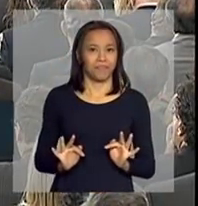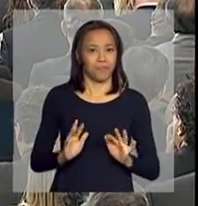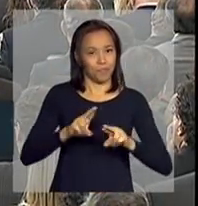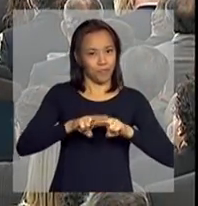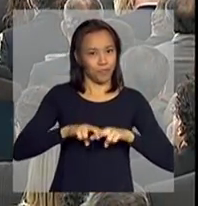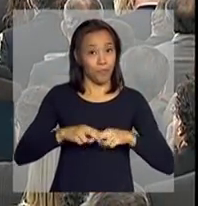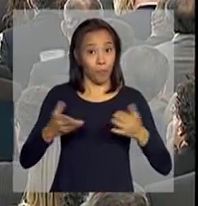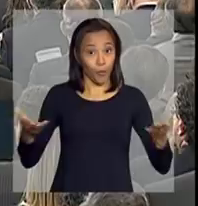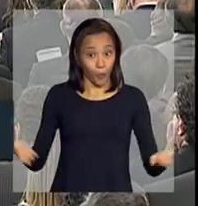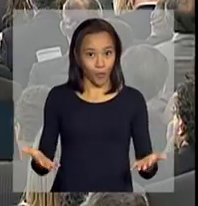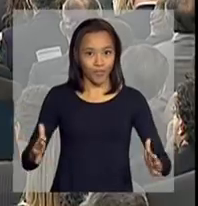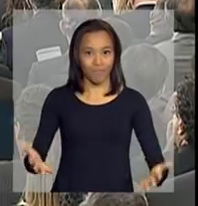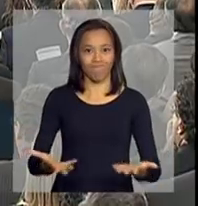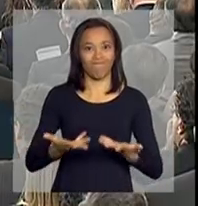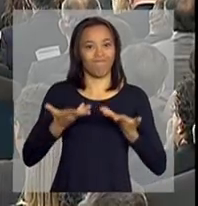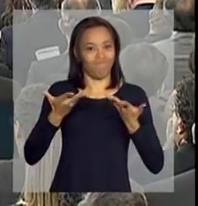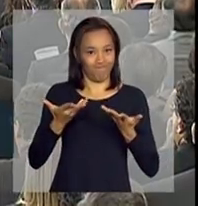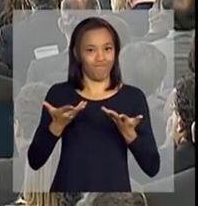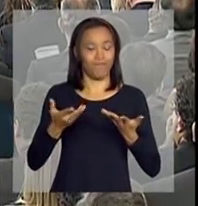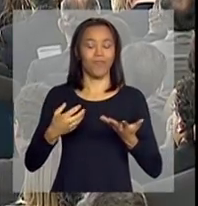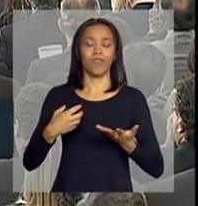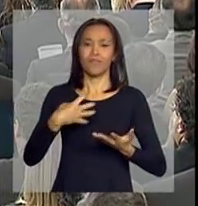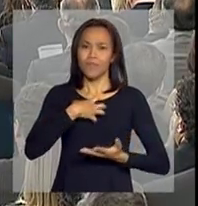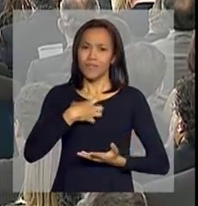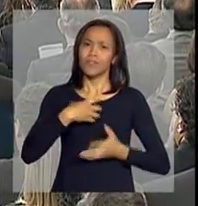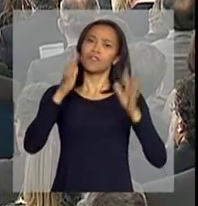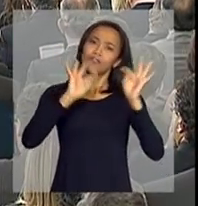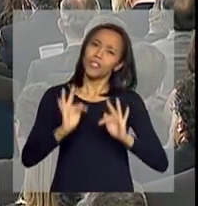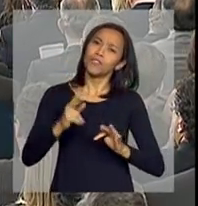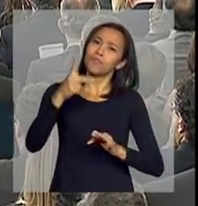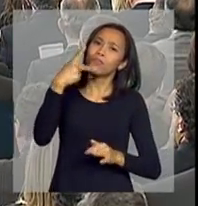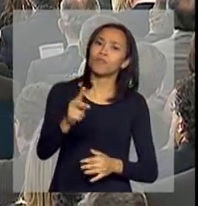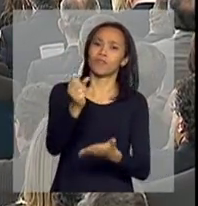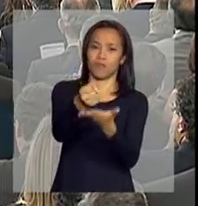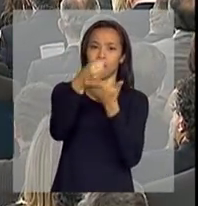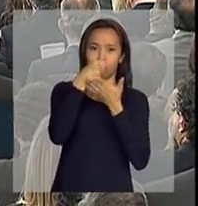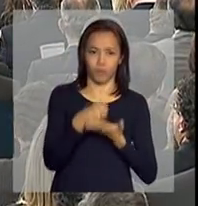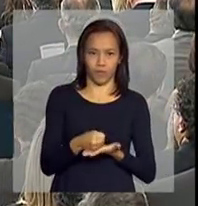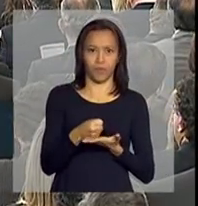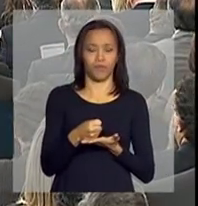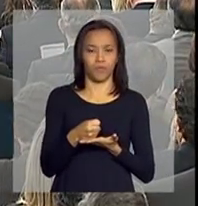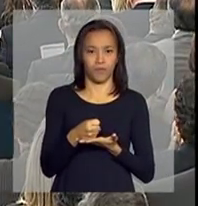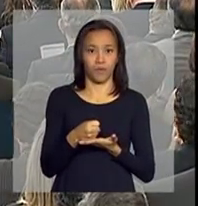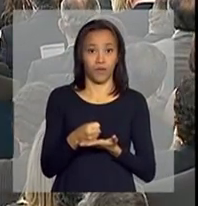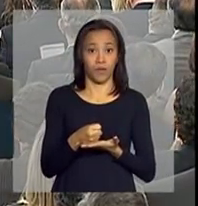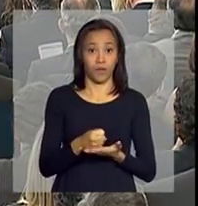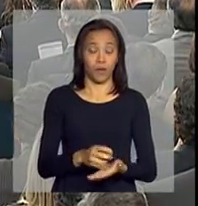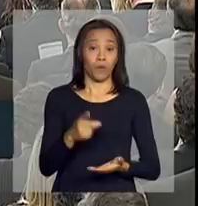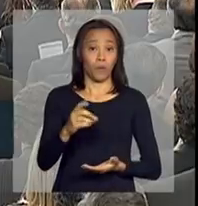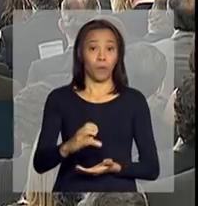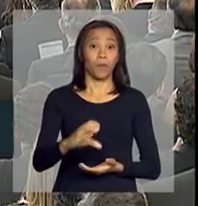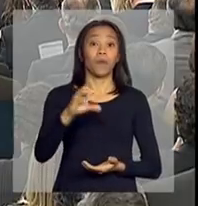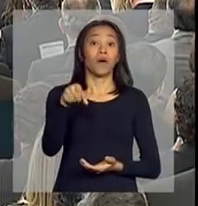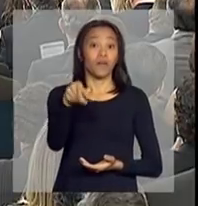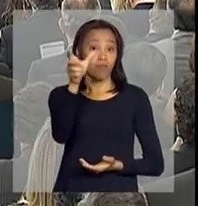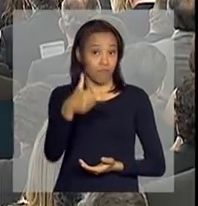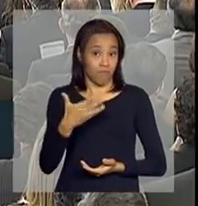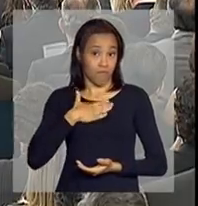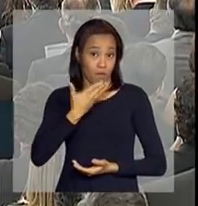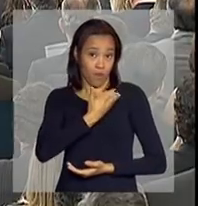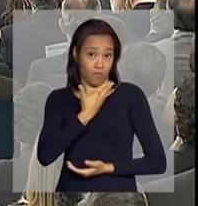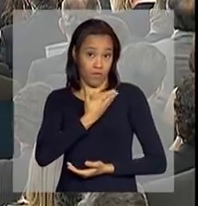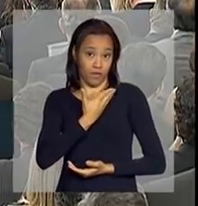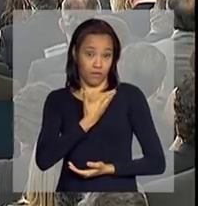recepção, muito feliz pelo seu apoio. O Kassab, meu querido amigo